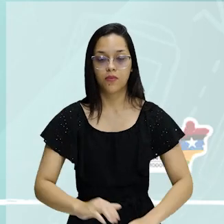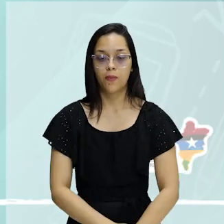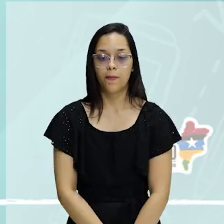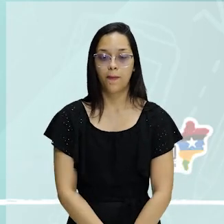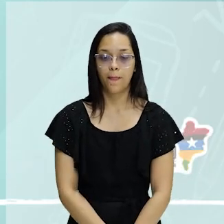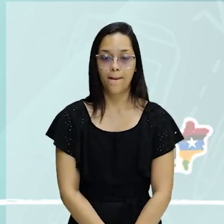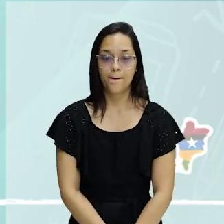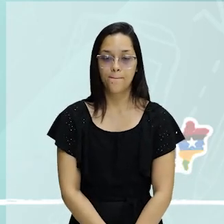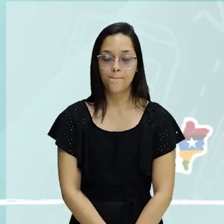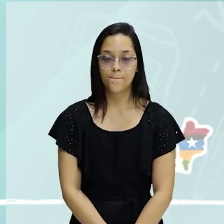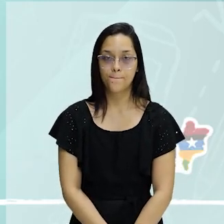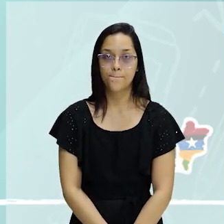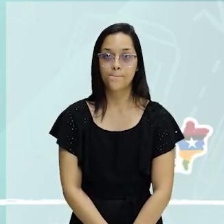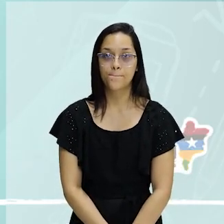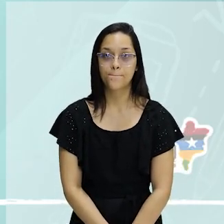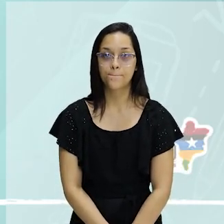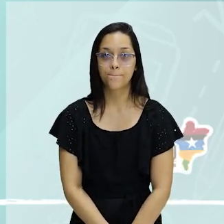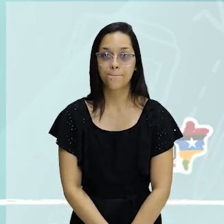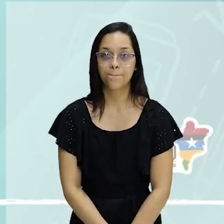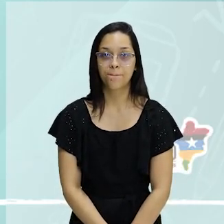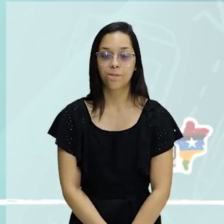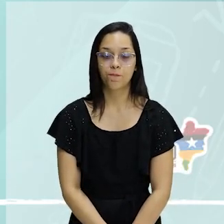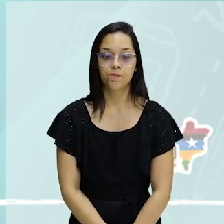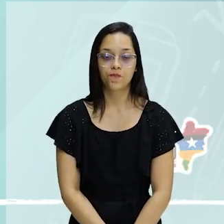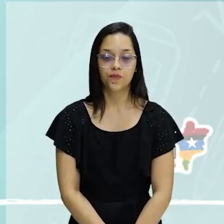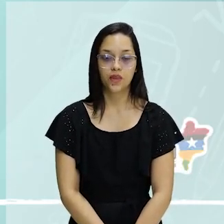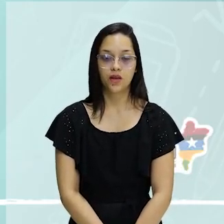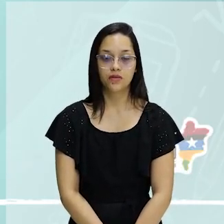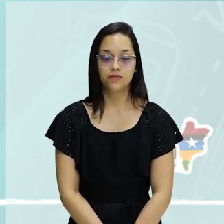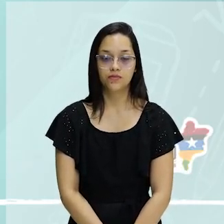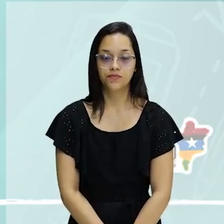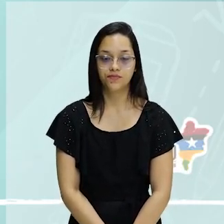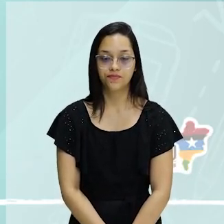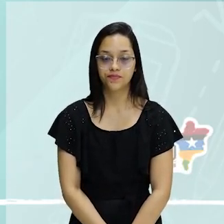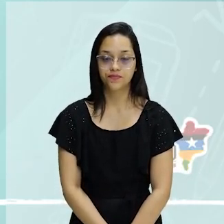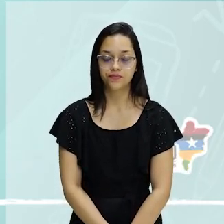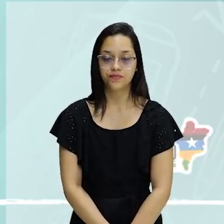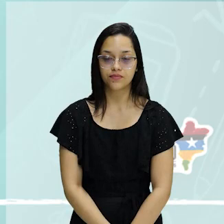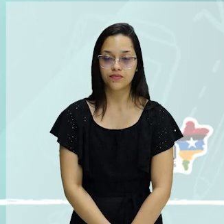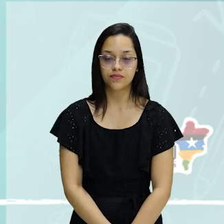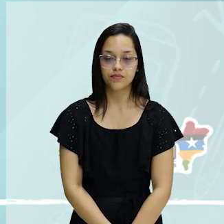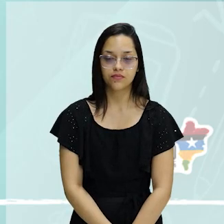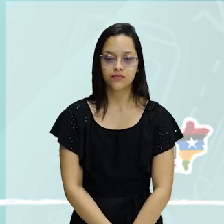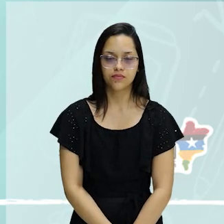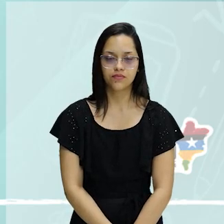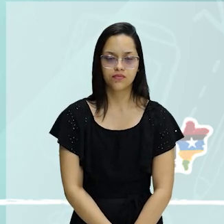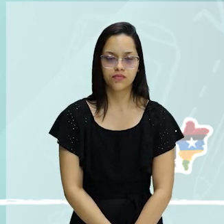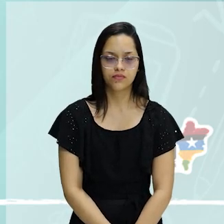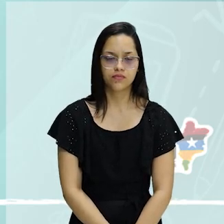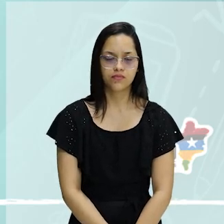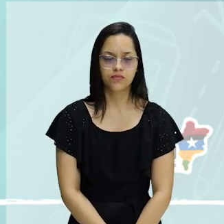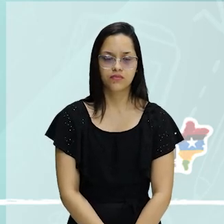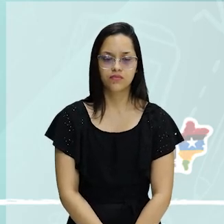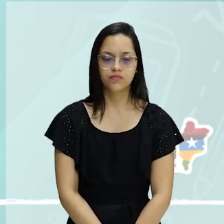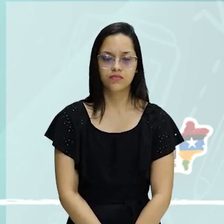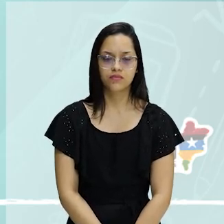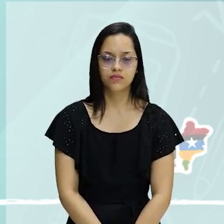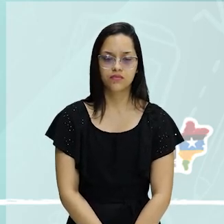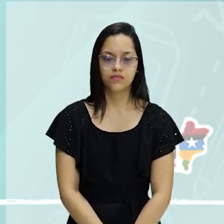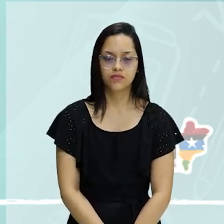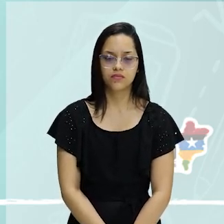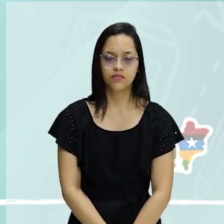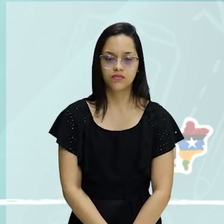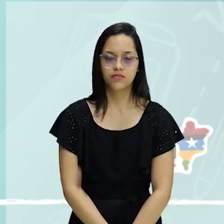permite, ou de certo modo, em alguns casos, até mesmo exige, a participação de diversos autores na sua construção. A redefinição dos